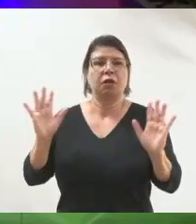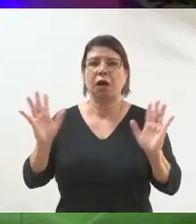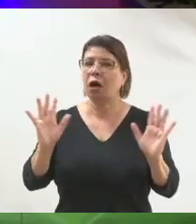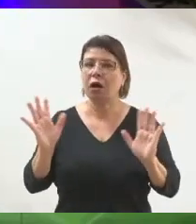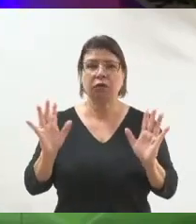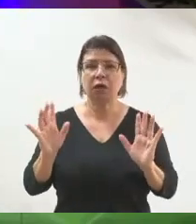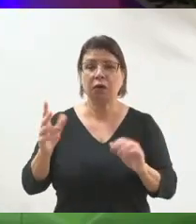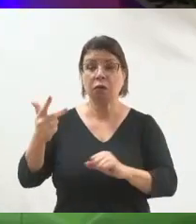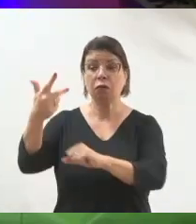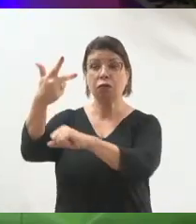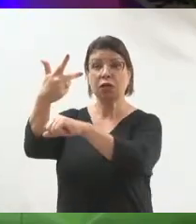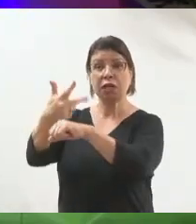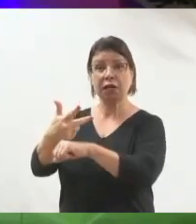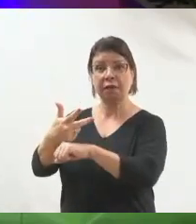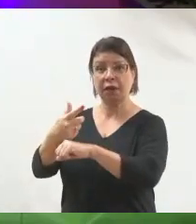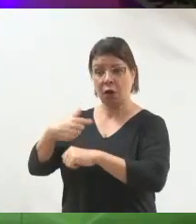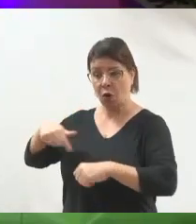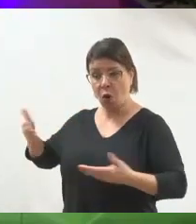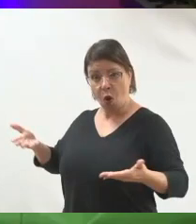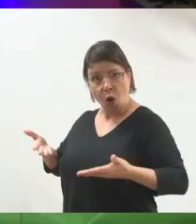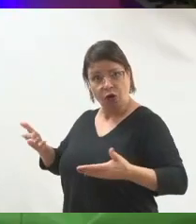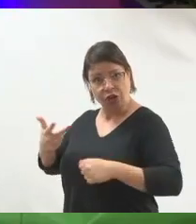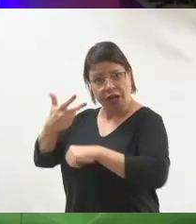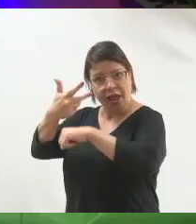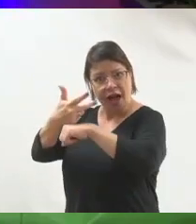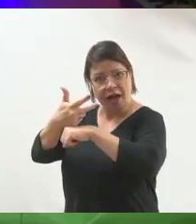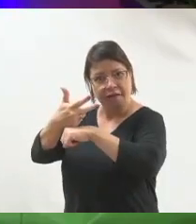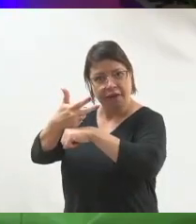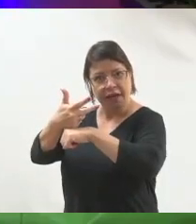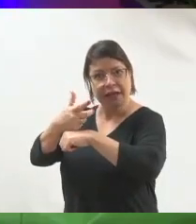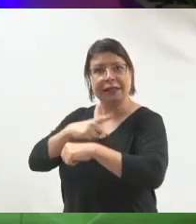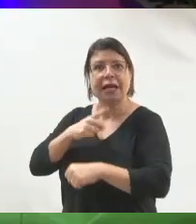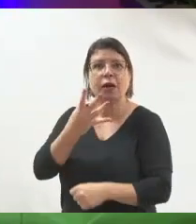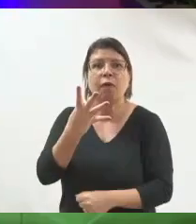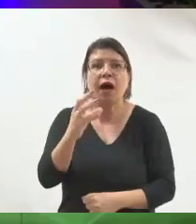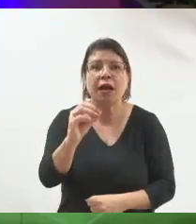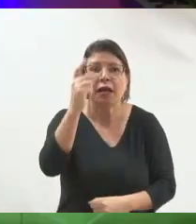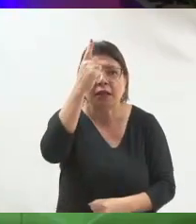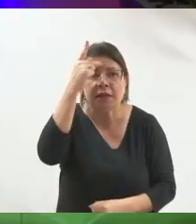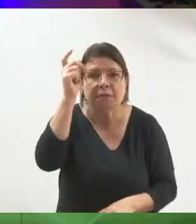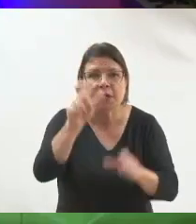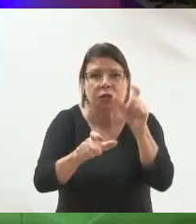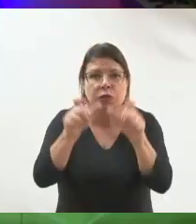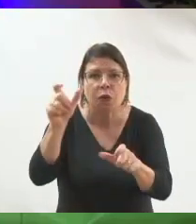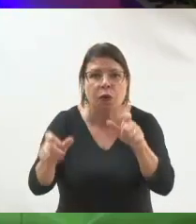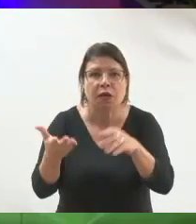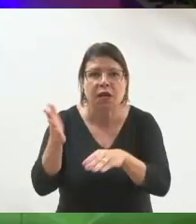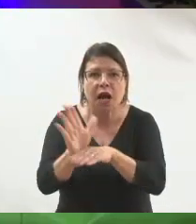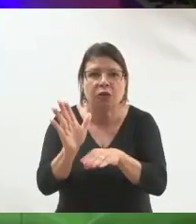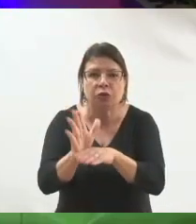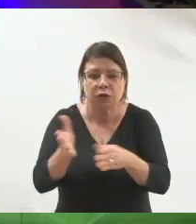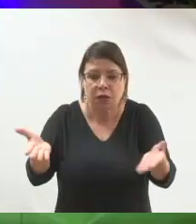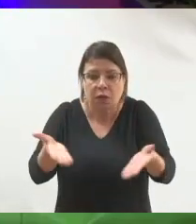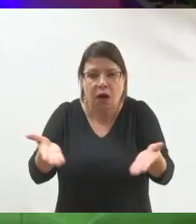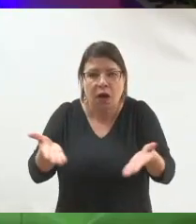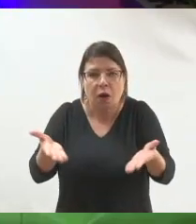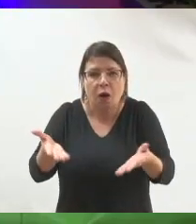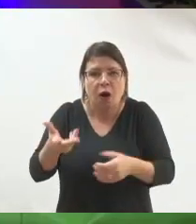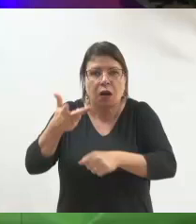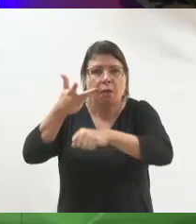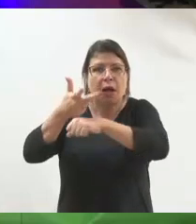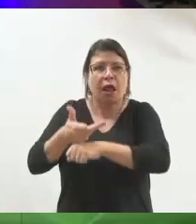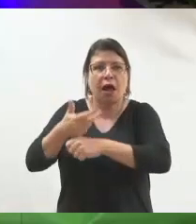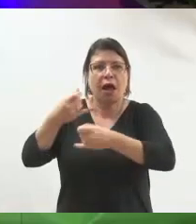produção dessa live que vocês estão assistindo aqui. Tem 40 pessoas trabalhando nesses bastidores. é uma live lindíssima, uma live